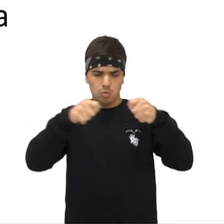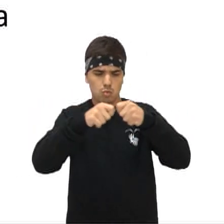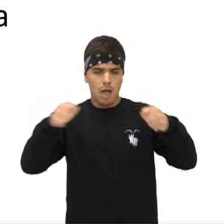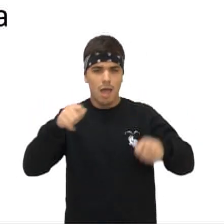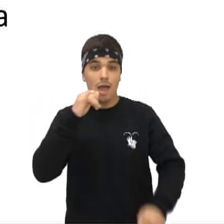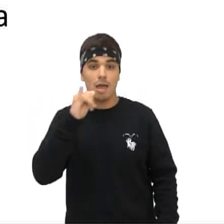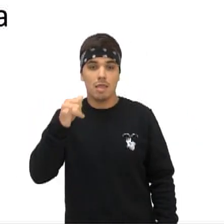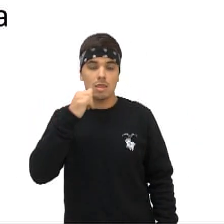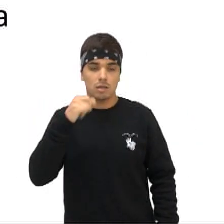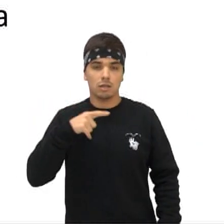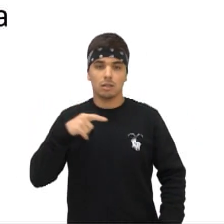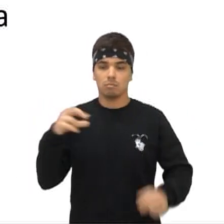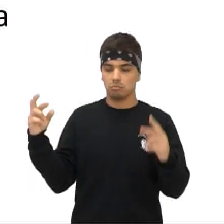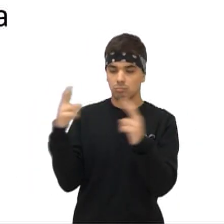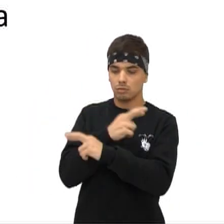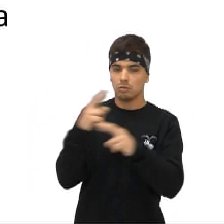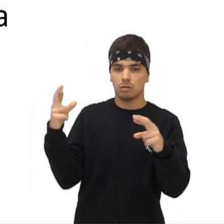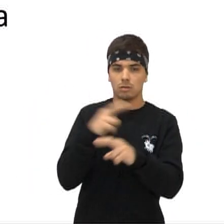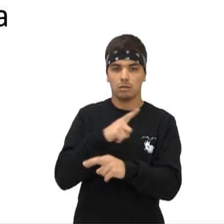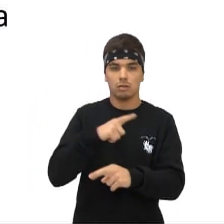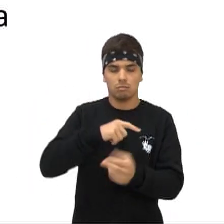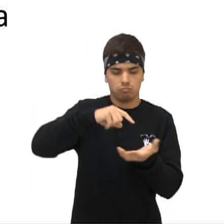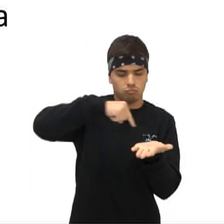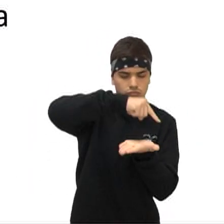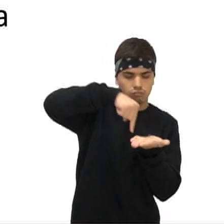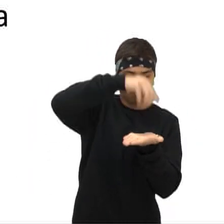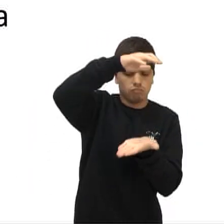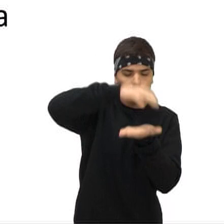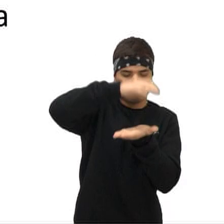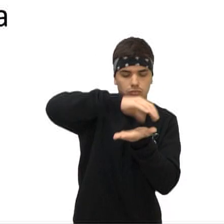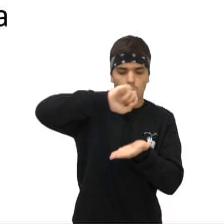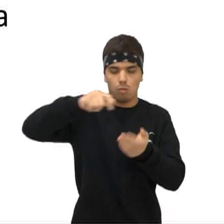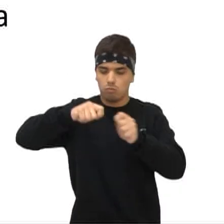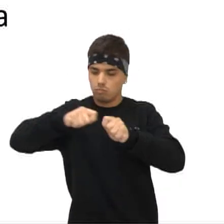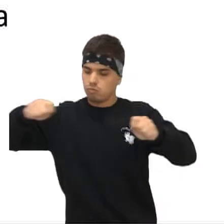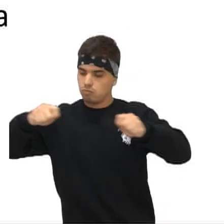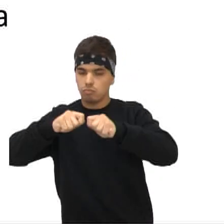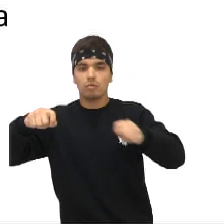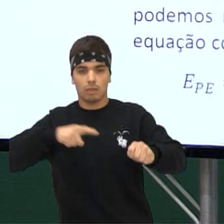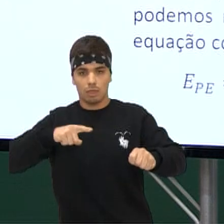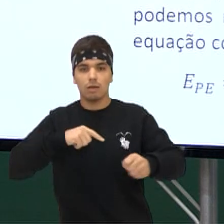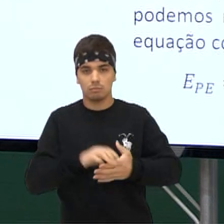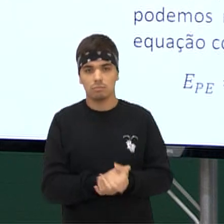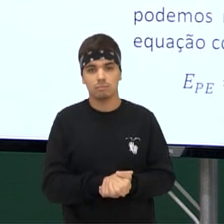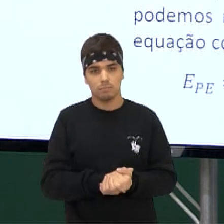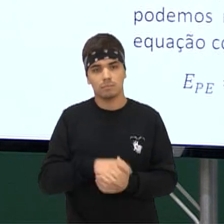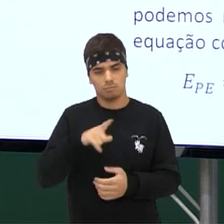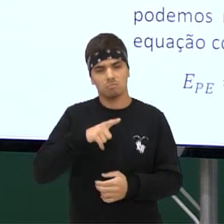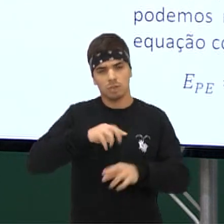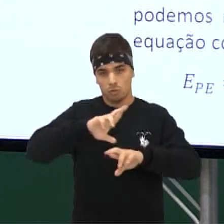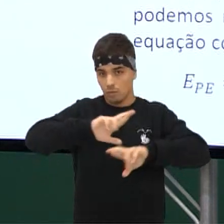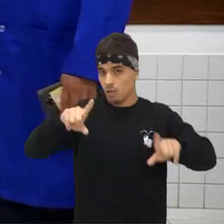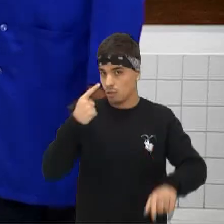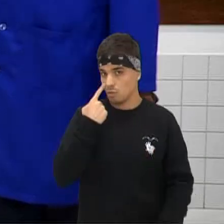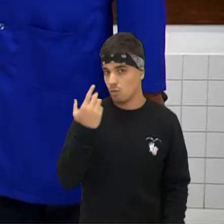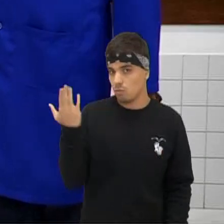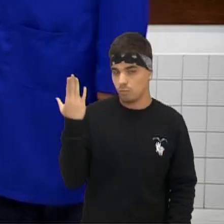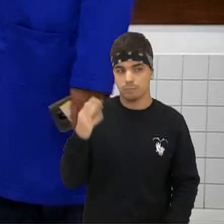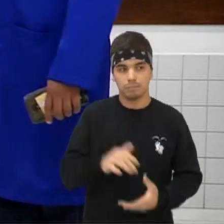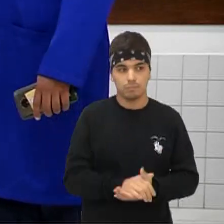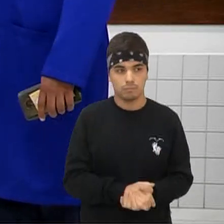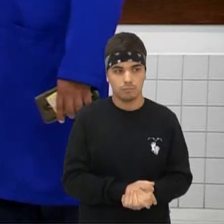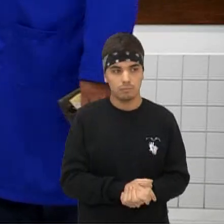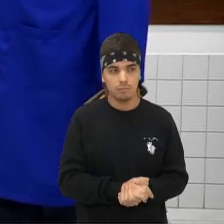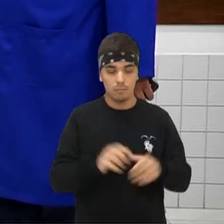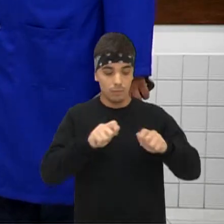aquela energia que está associada a cordas ou molas Que possui elasticidade, né? Tem uma diferença entre elasticidade e plasticidade, não mesmo? Vejam